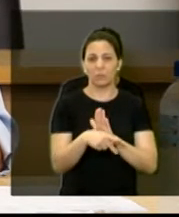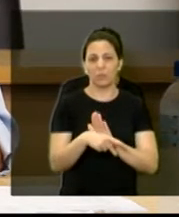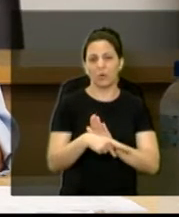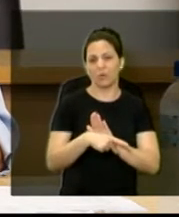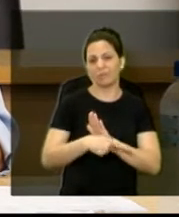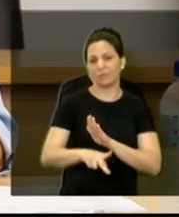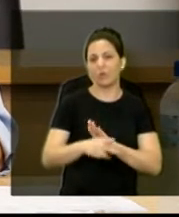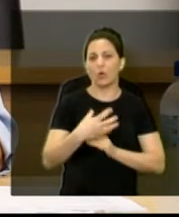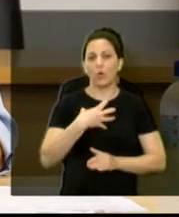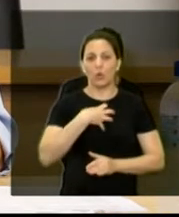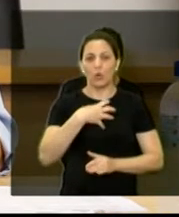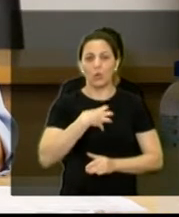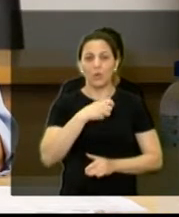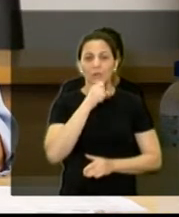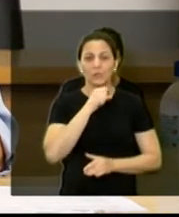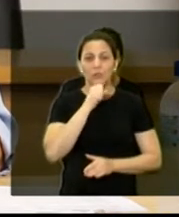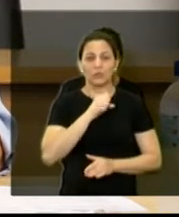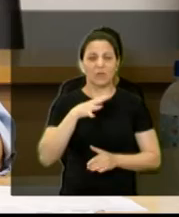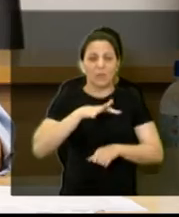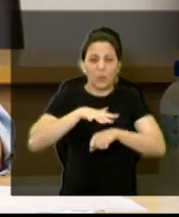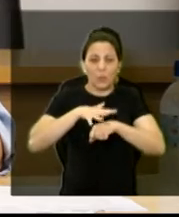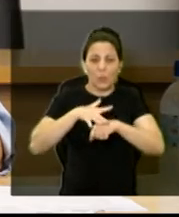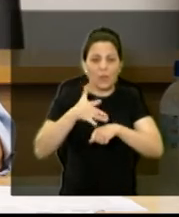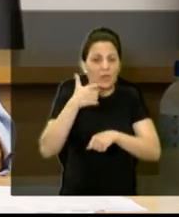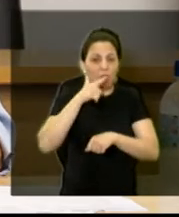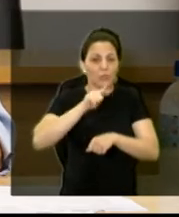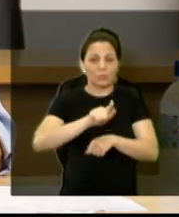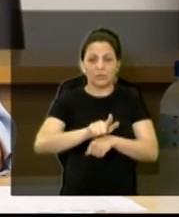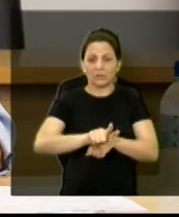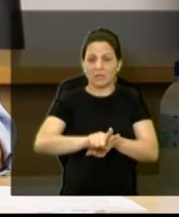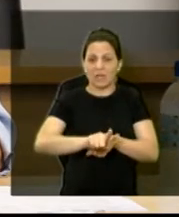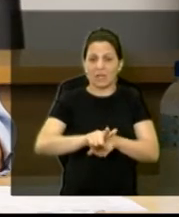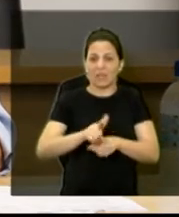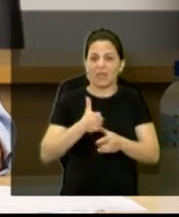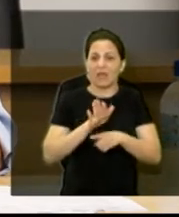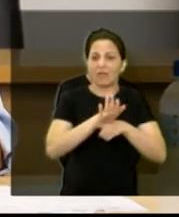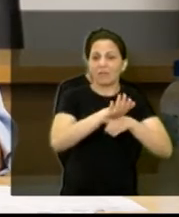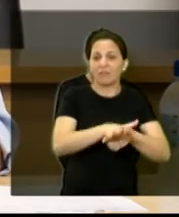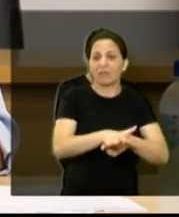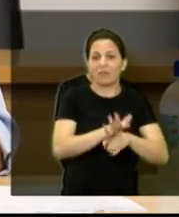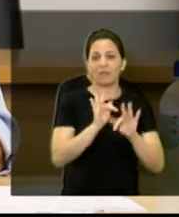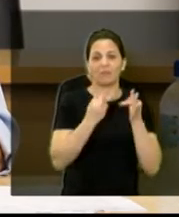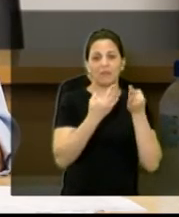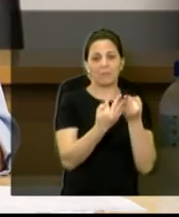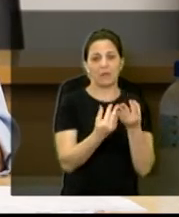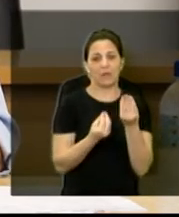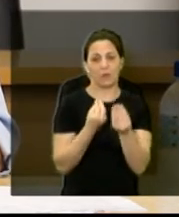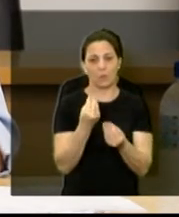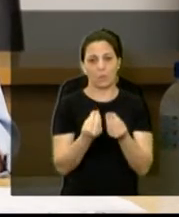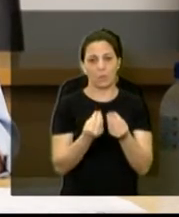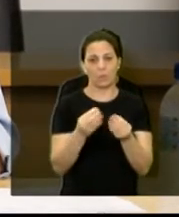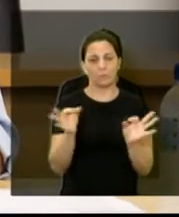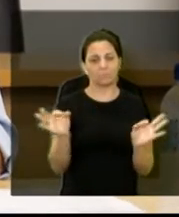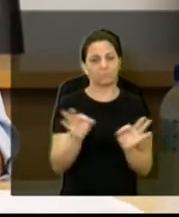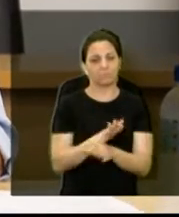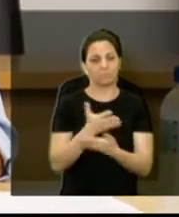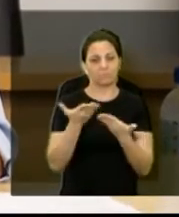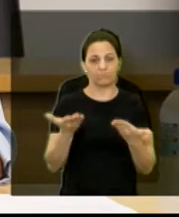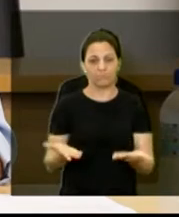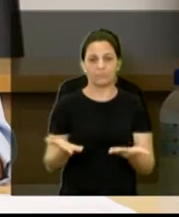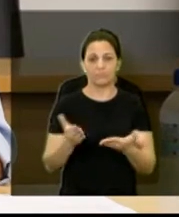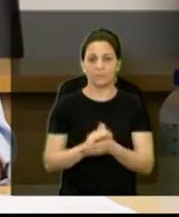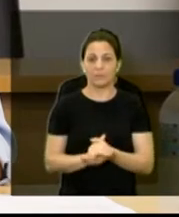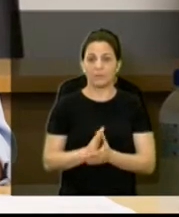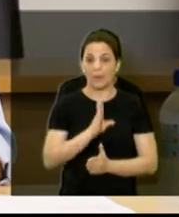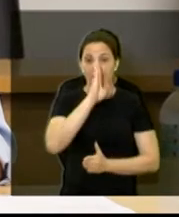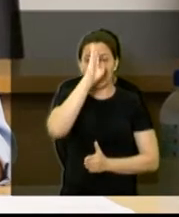questão até de... Porque o idoso fica doente, a gente não consegue dar conta, a família, enfim, acho que as